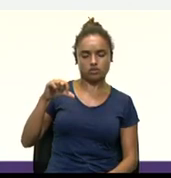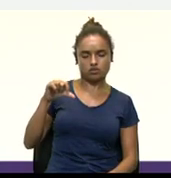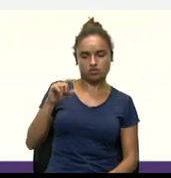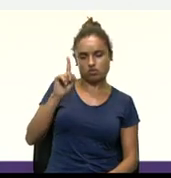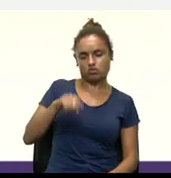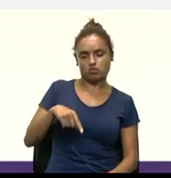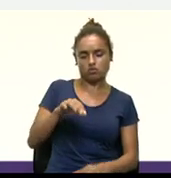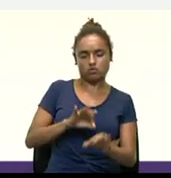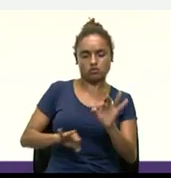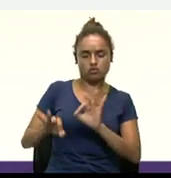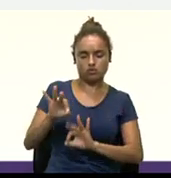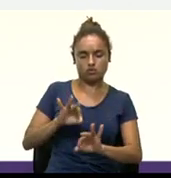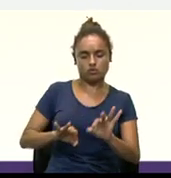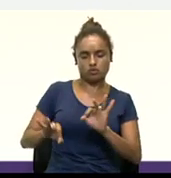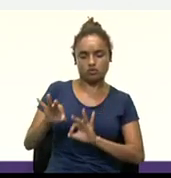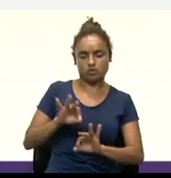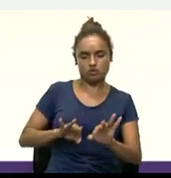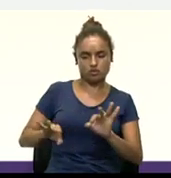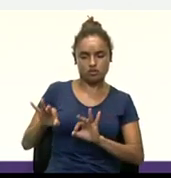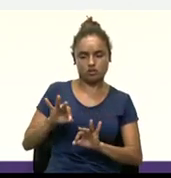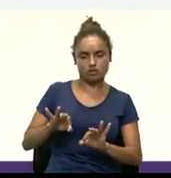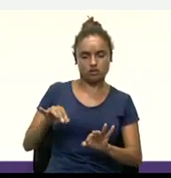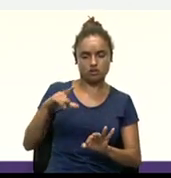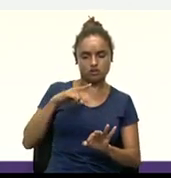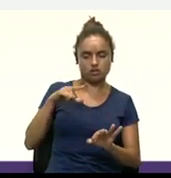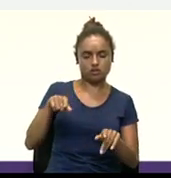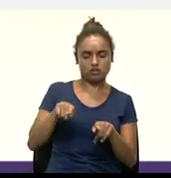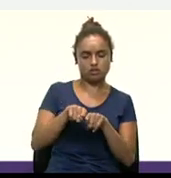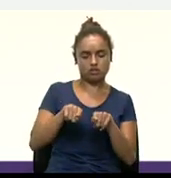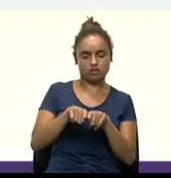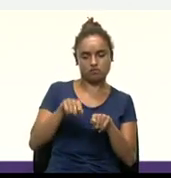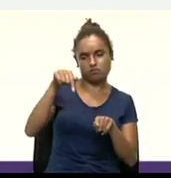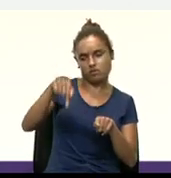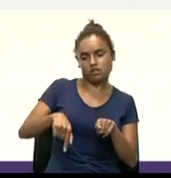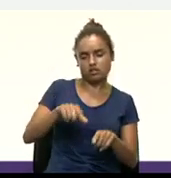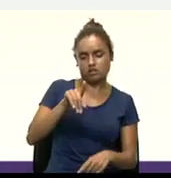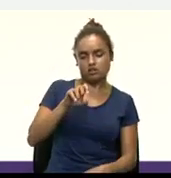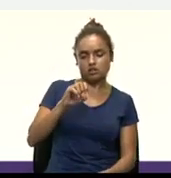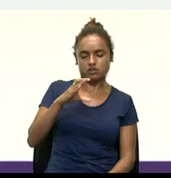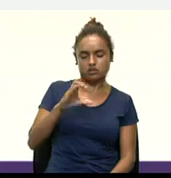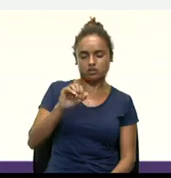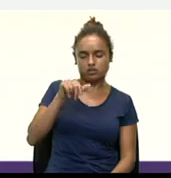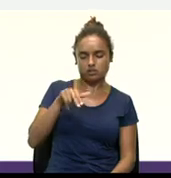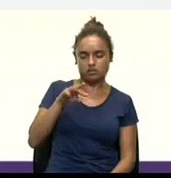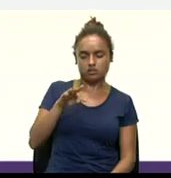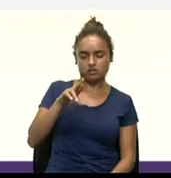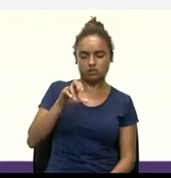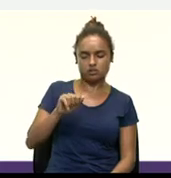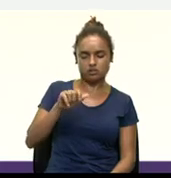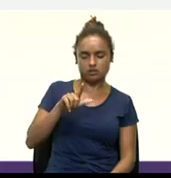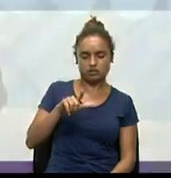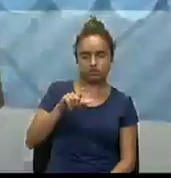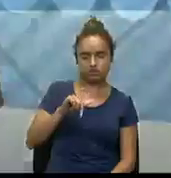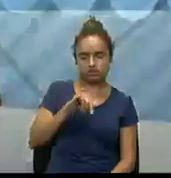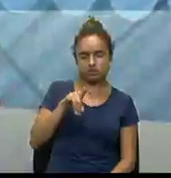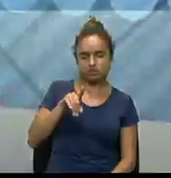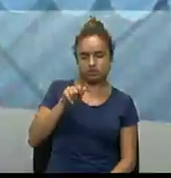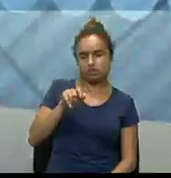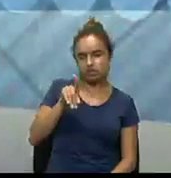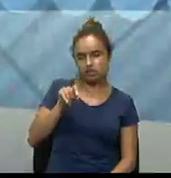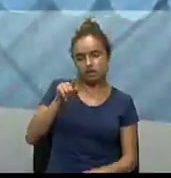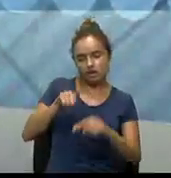organicamente, de maneira descentralizada e por todo o mundo. E aí,